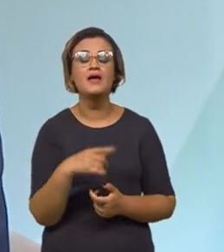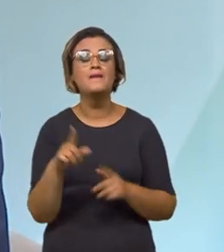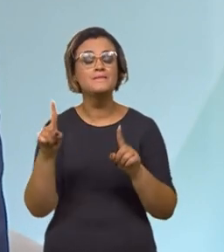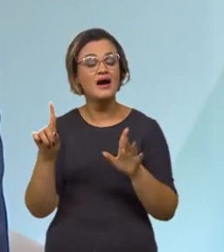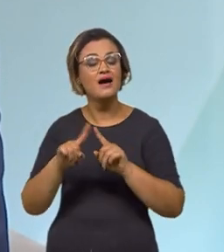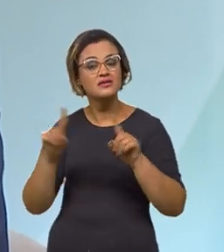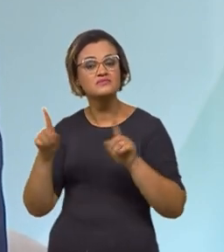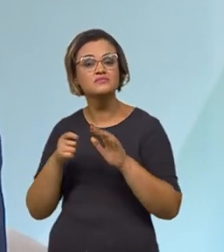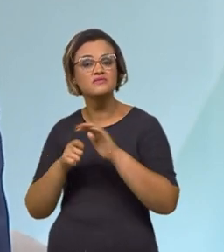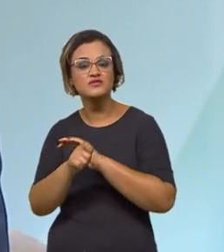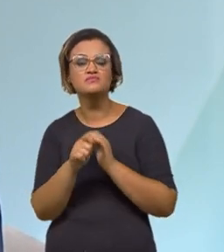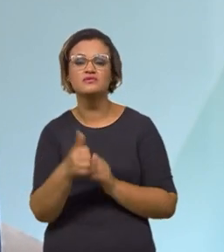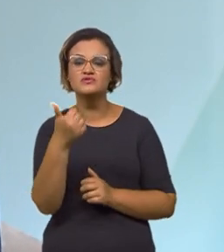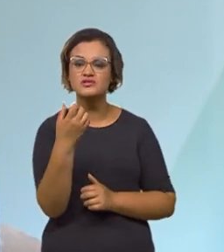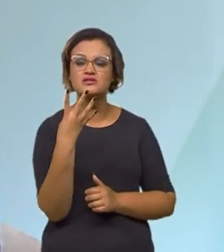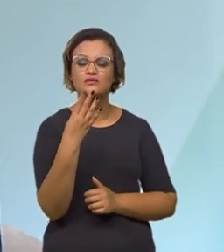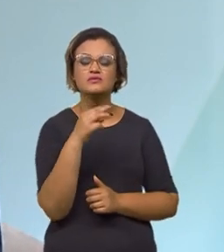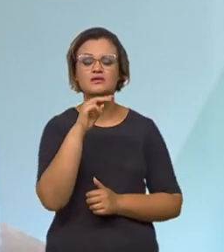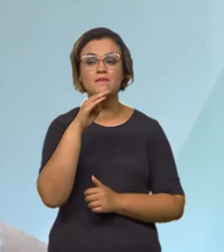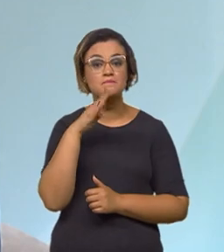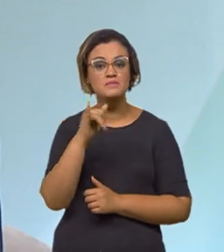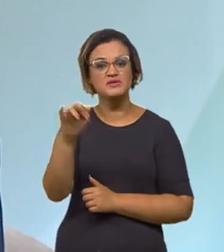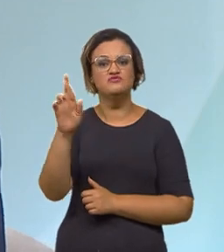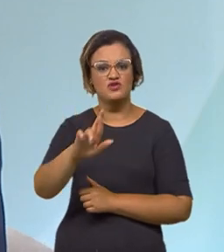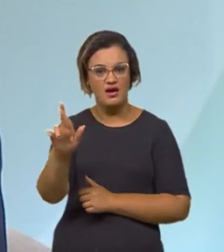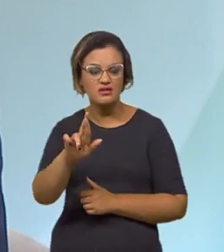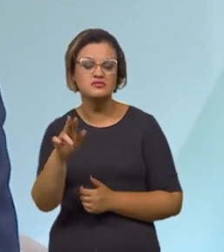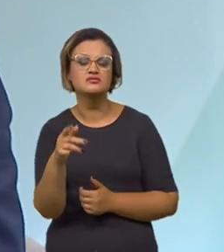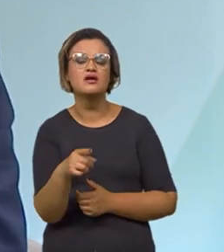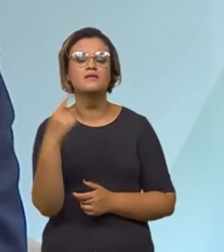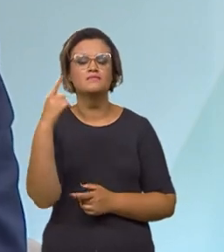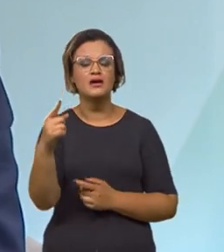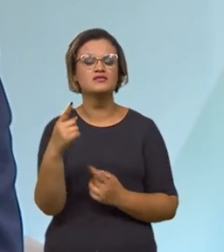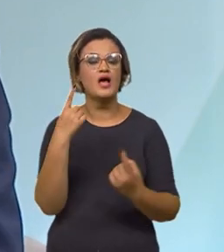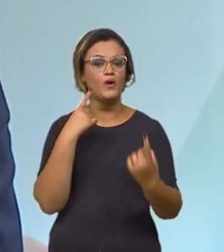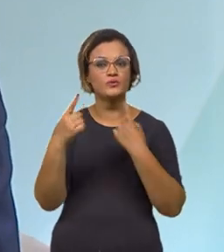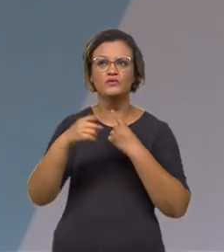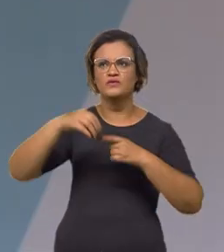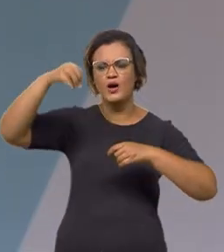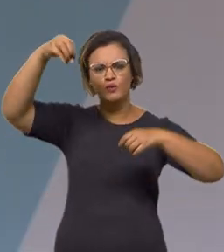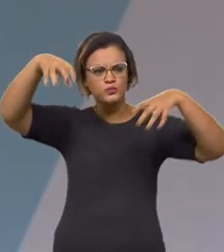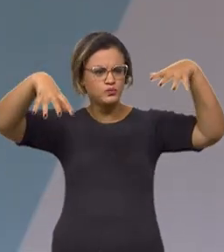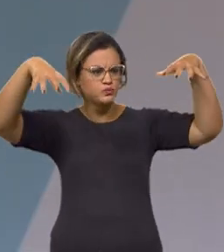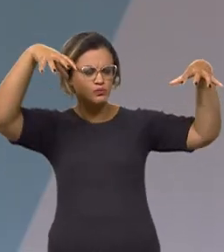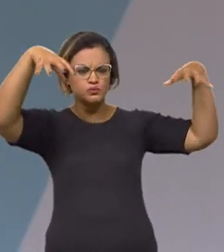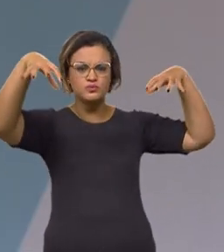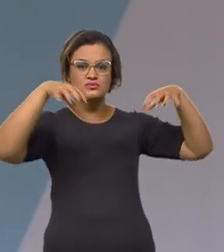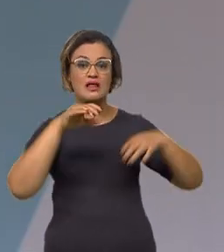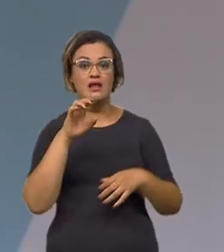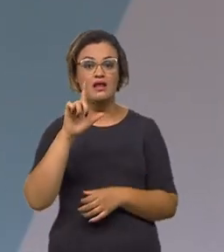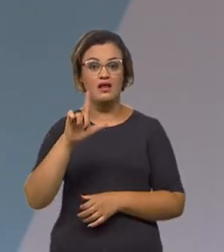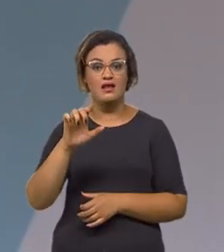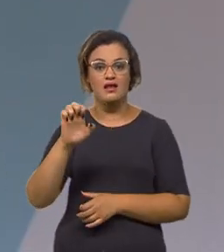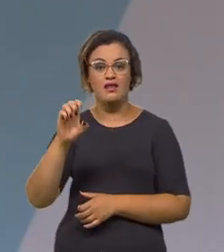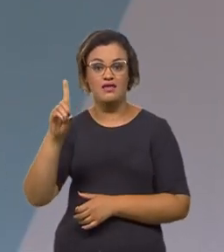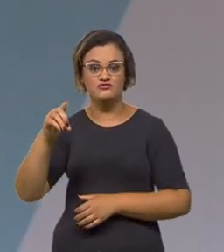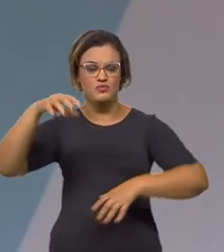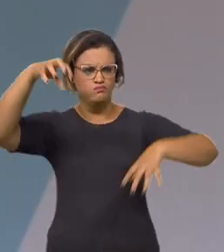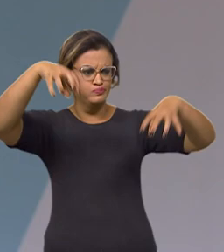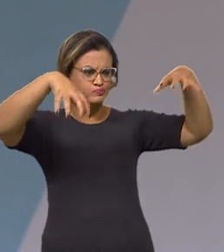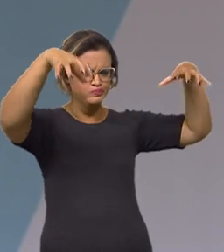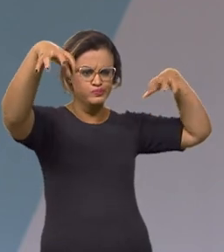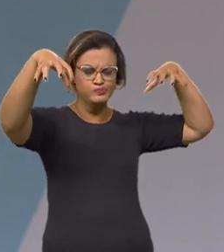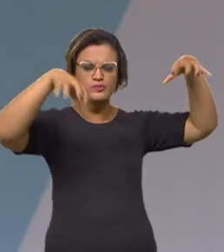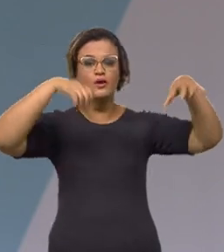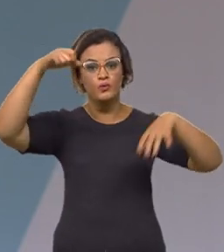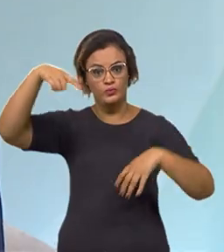bilhões de reais, um investimento substancial. Vamos ter a rodovia toda iluminada em iluminação de LED. Então, a gente vai ter LED em toda